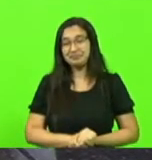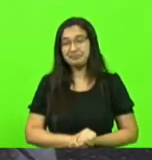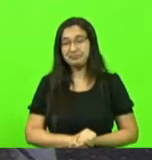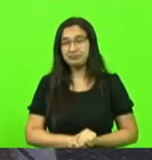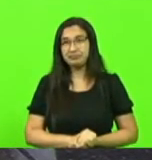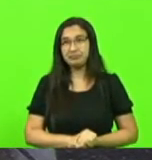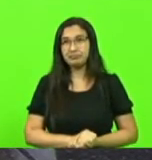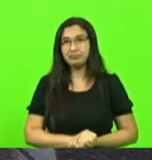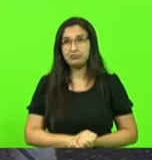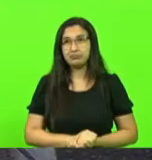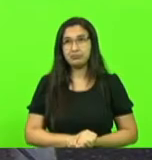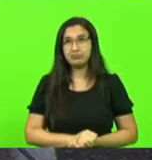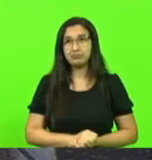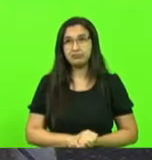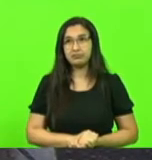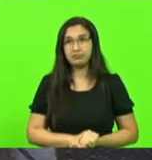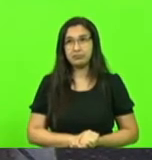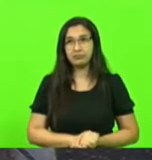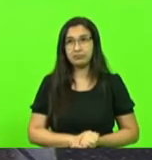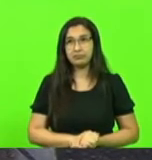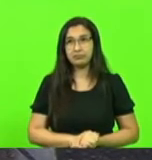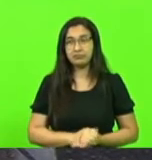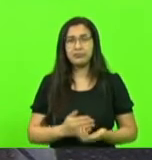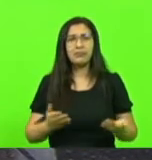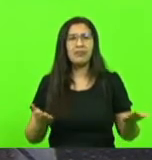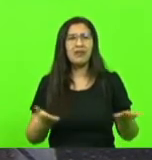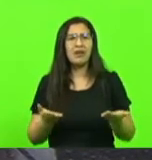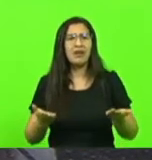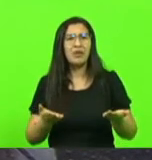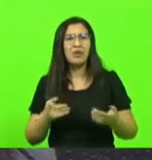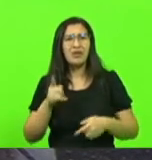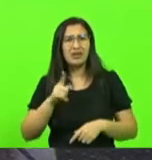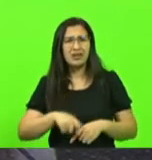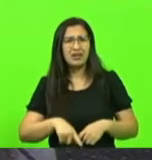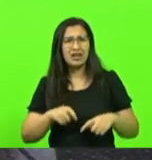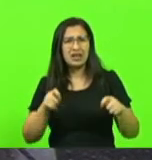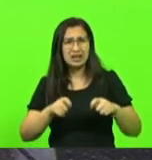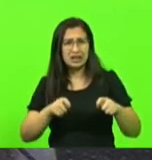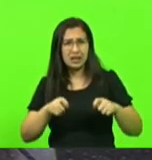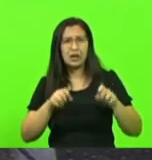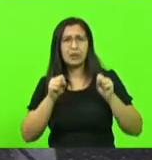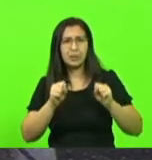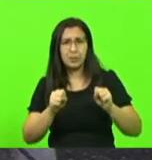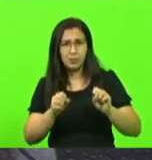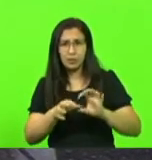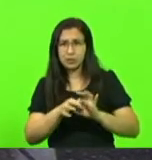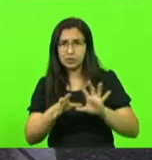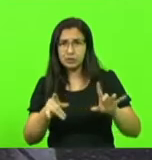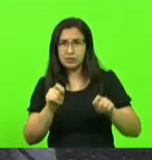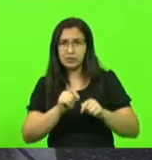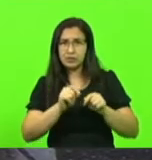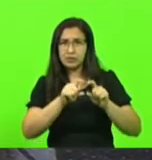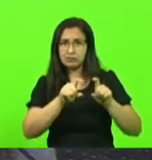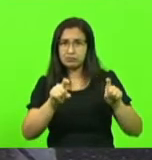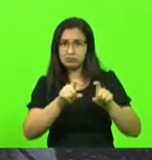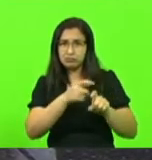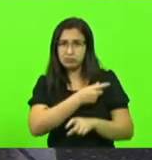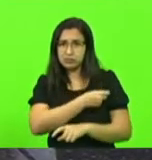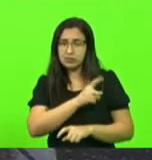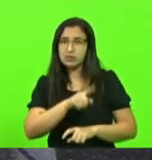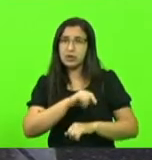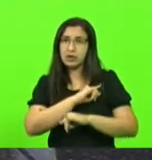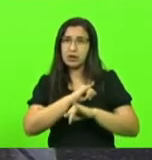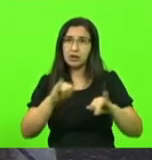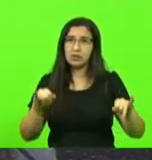E o momento? Será que é o grande momento para fazer o passaporte sanitário? Florianópolis já está anunciando que